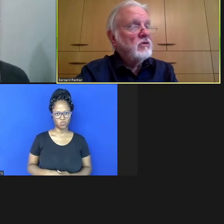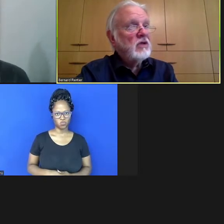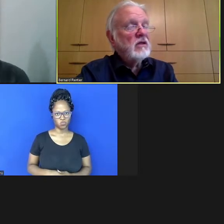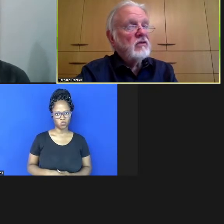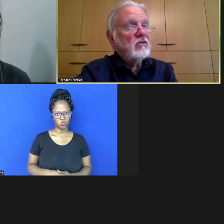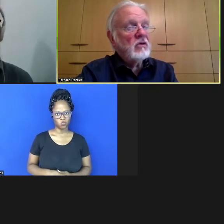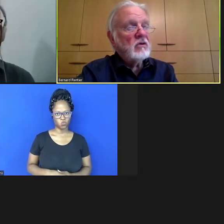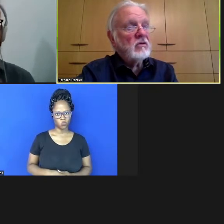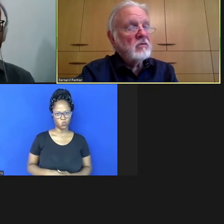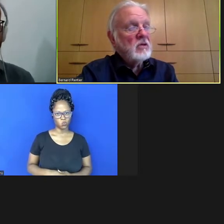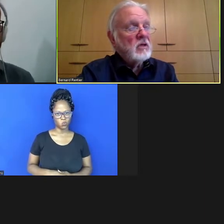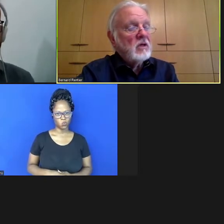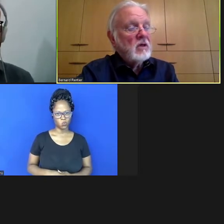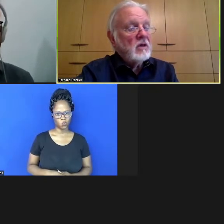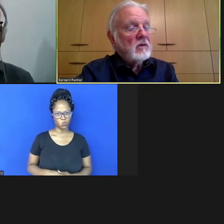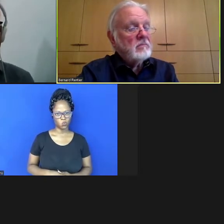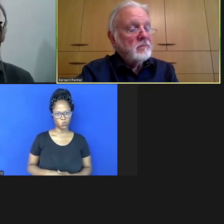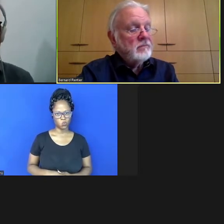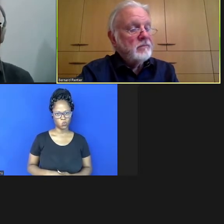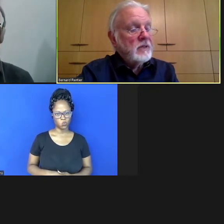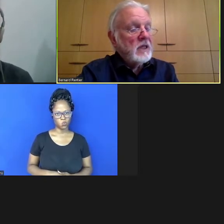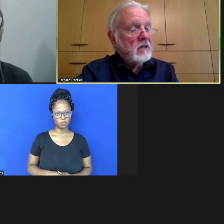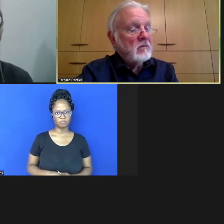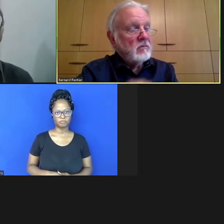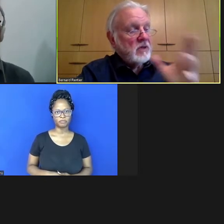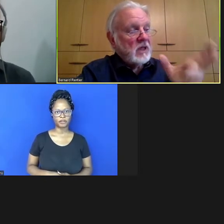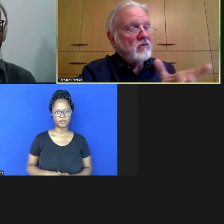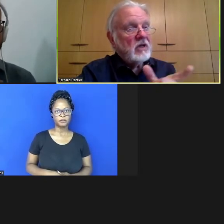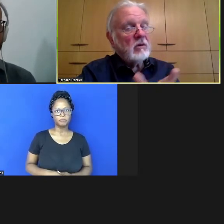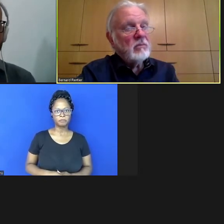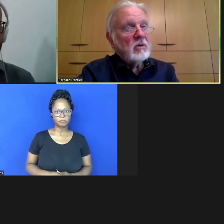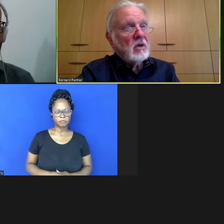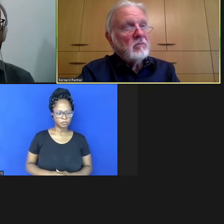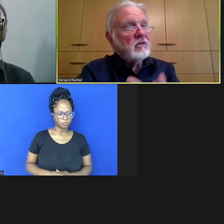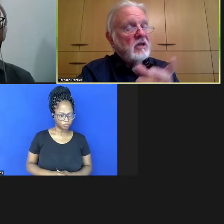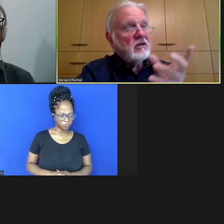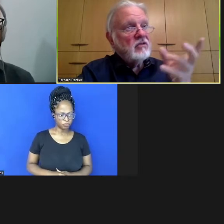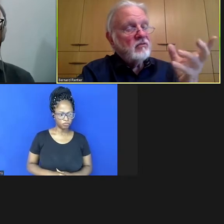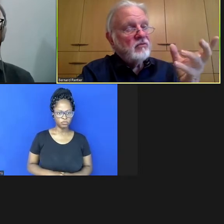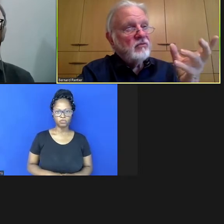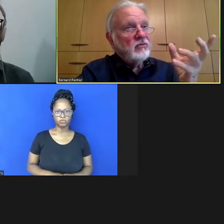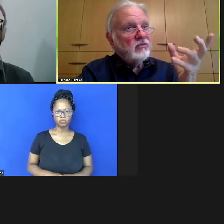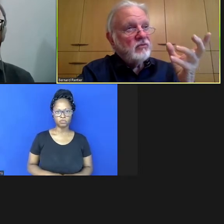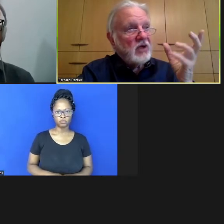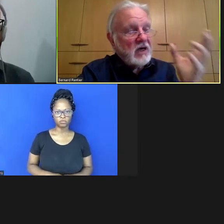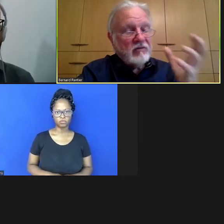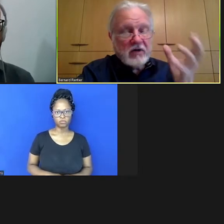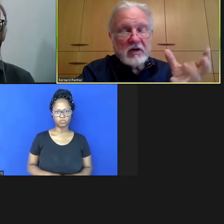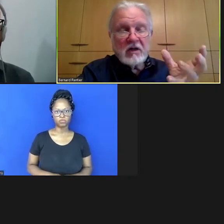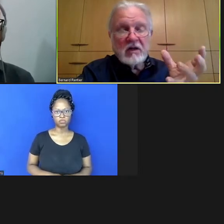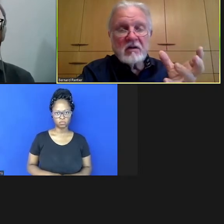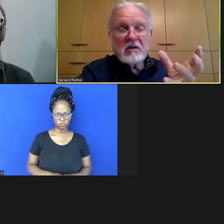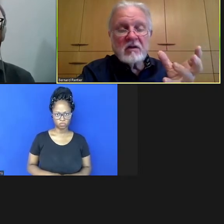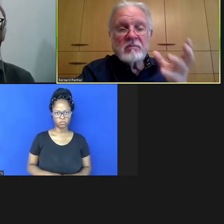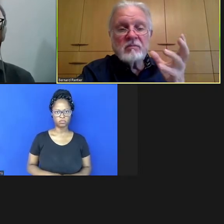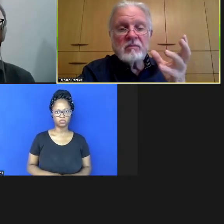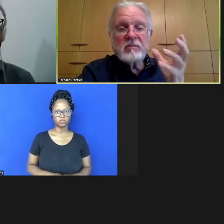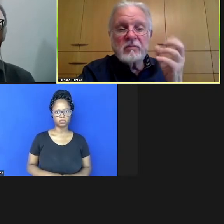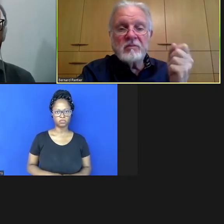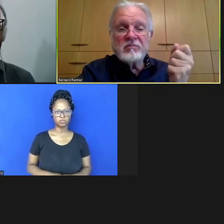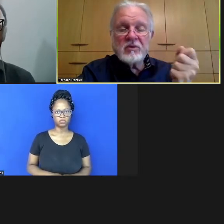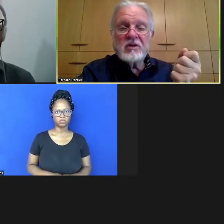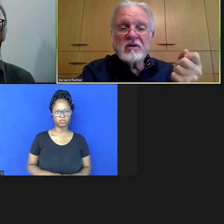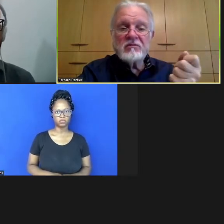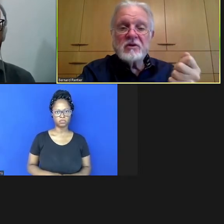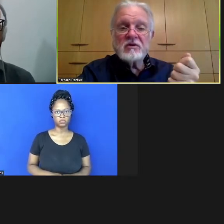eu realmente estou ansioso por ver a ciência aberta realmente se assentando mas